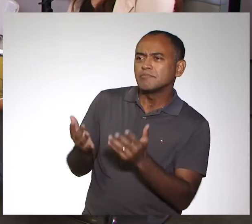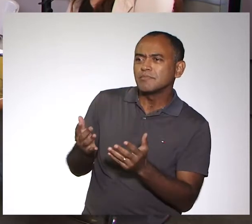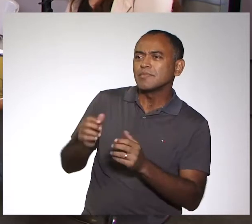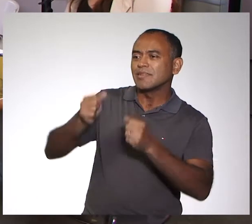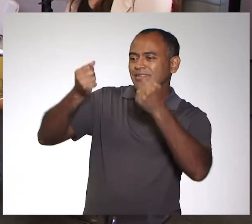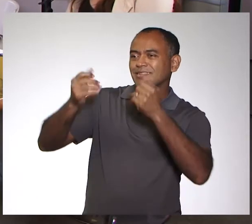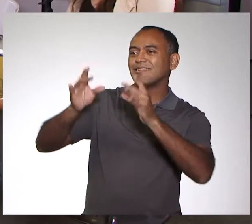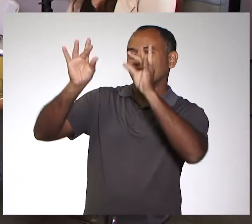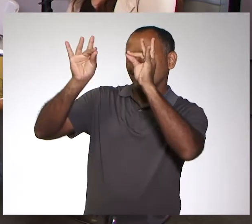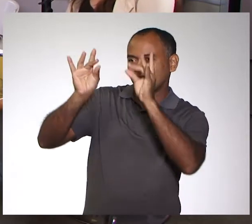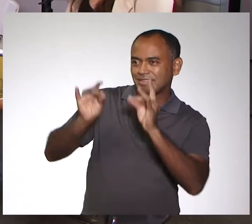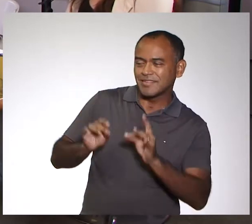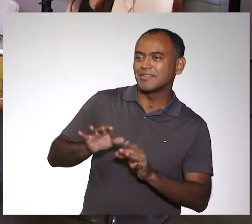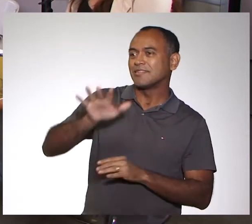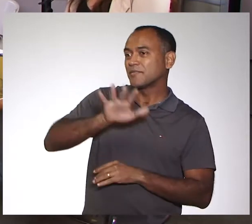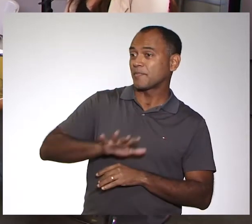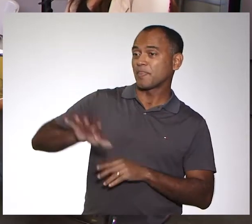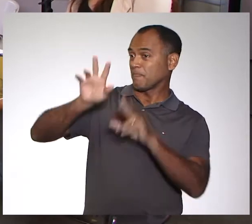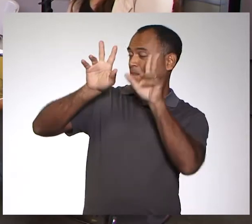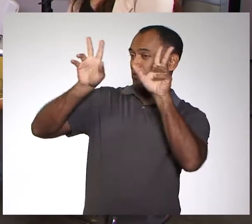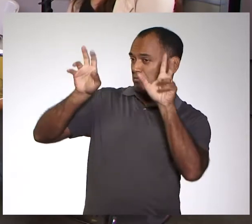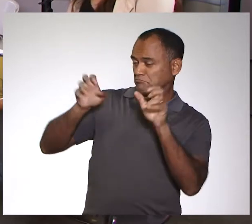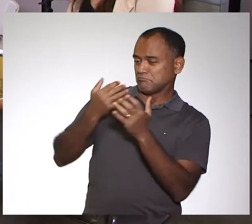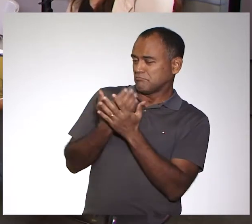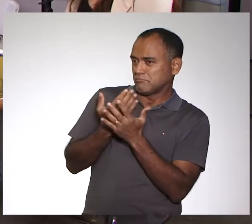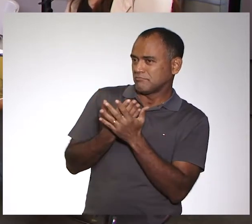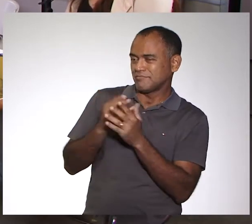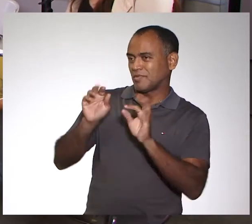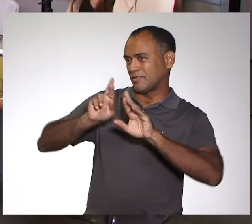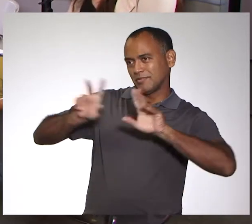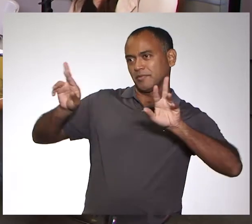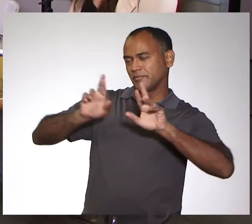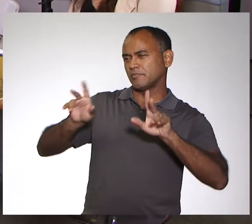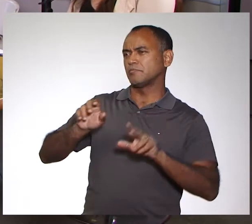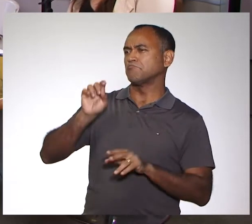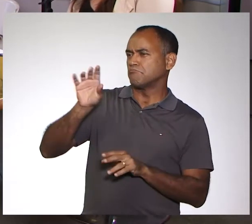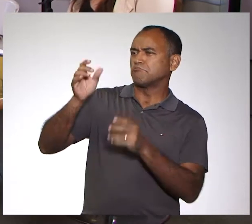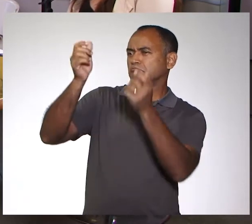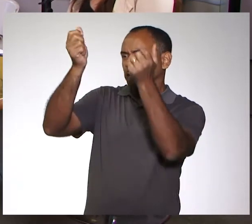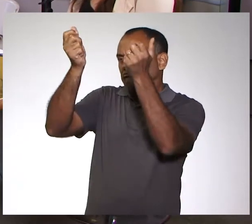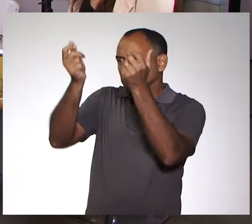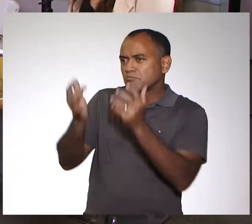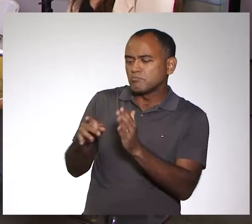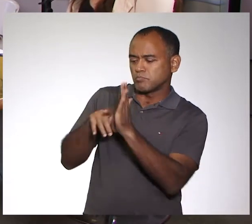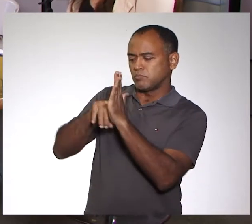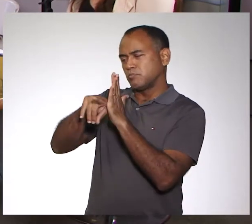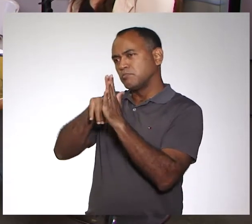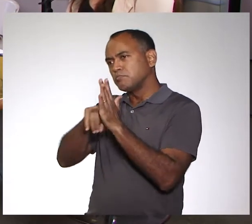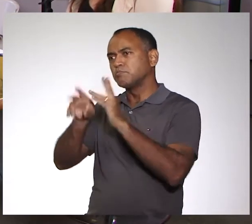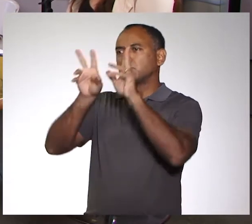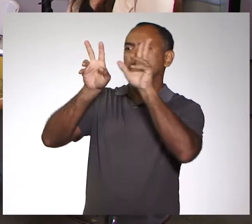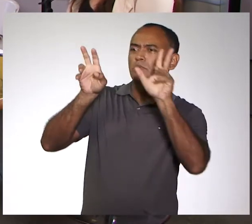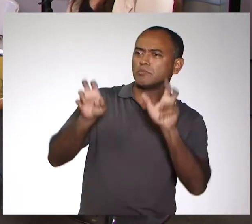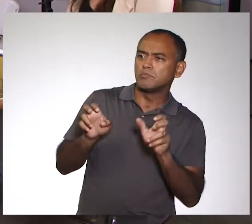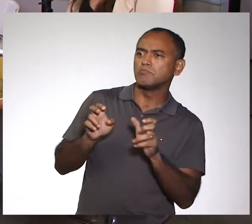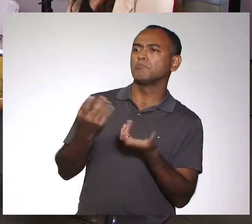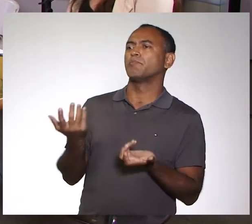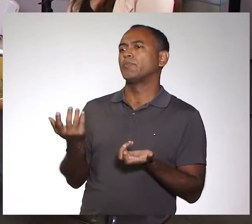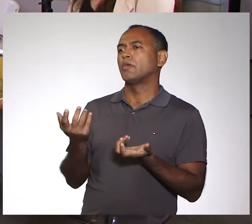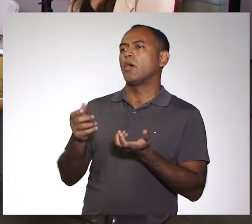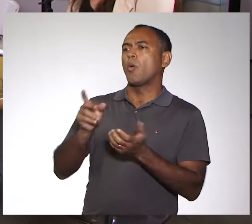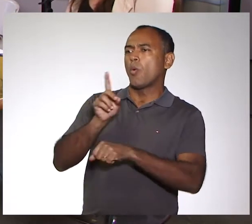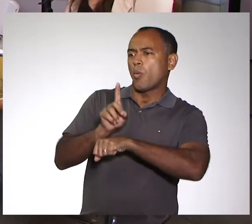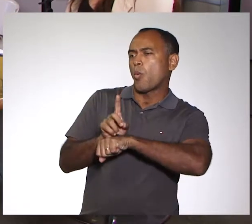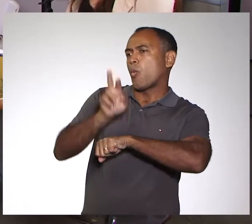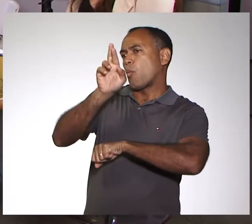senhora falasse um pouco de forma geral, porque não foi o tema que a senhora estudou, mas um pouco de forma geral sobre as pesquisas, os temas abordados